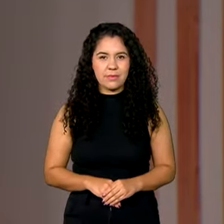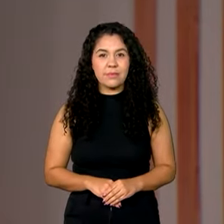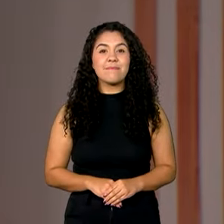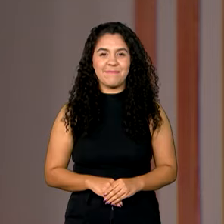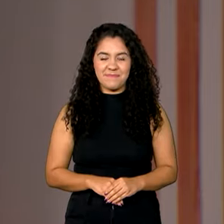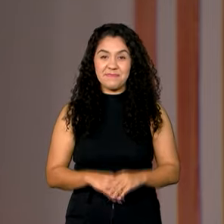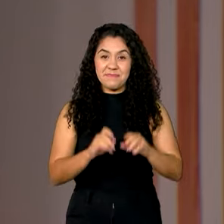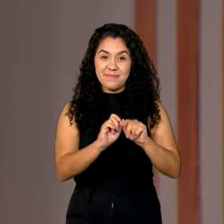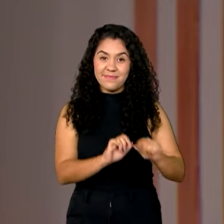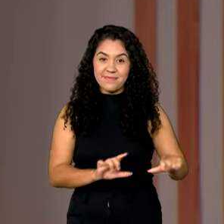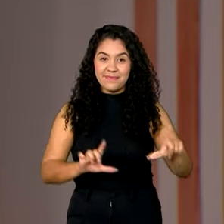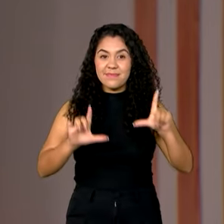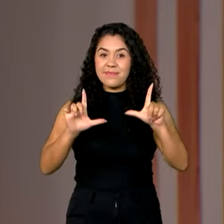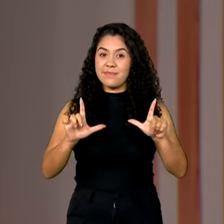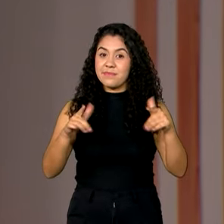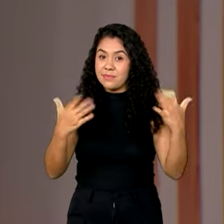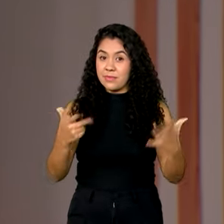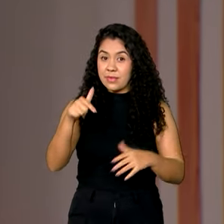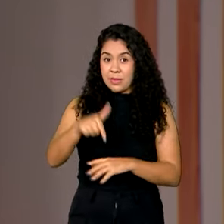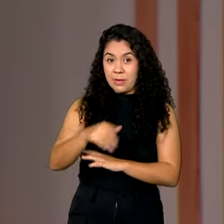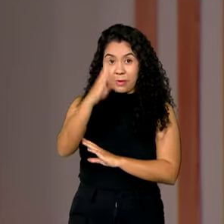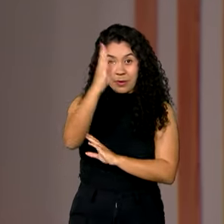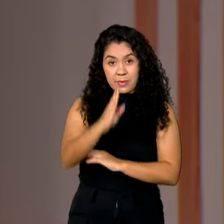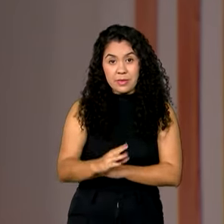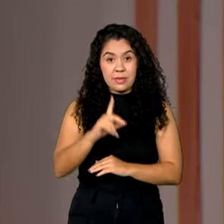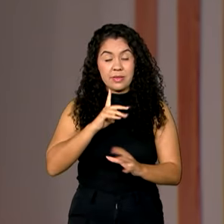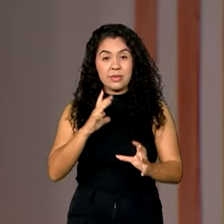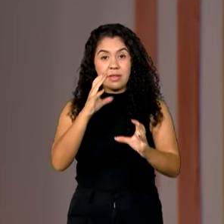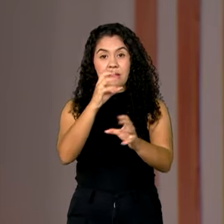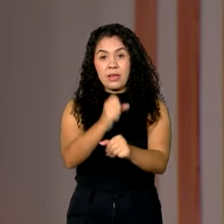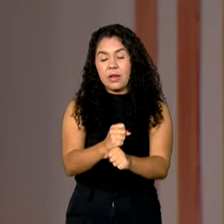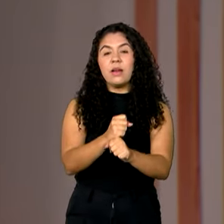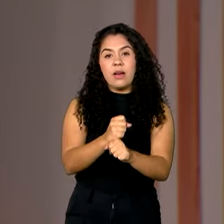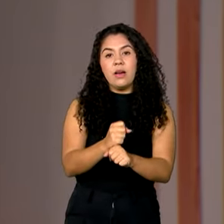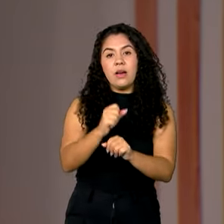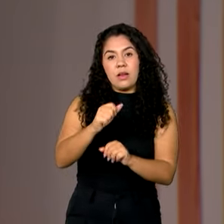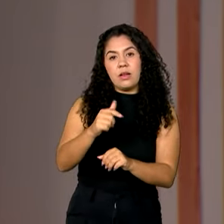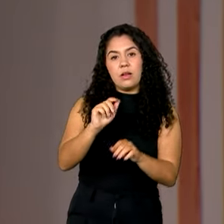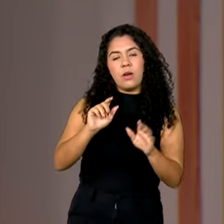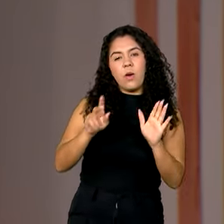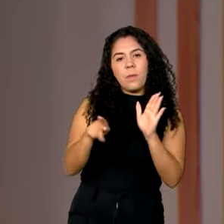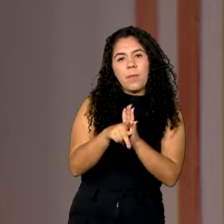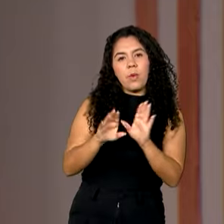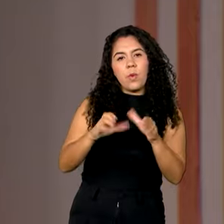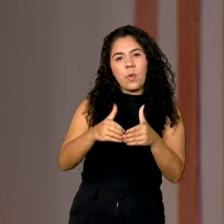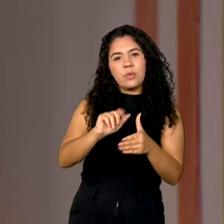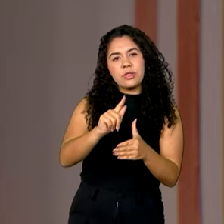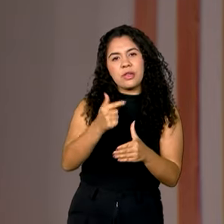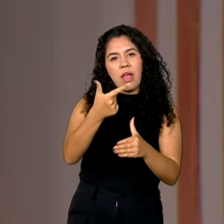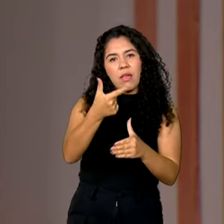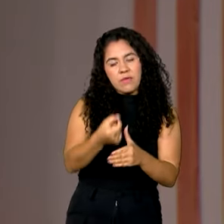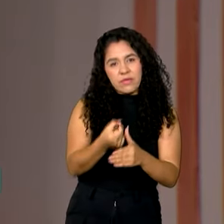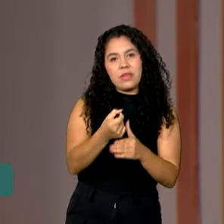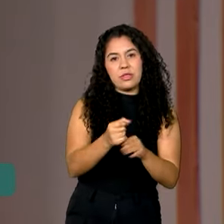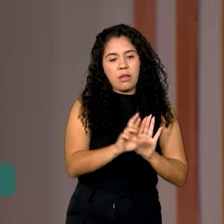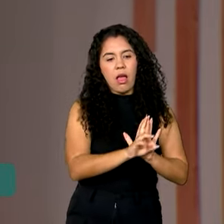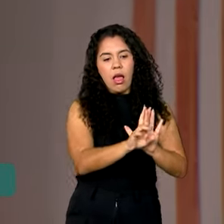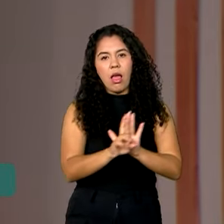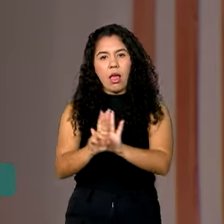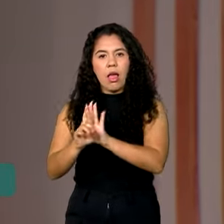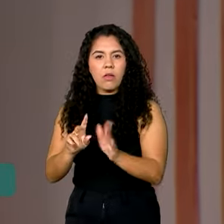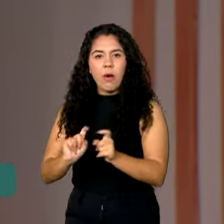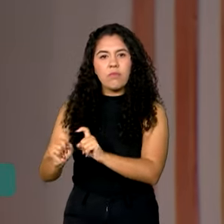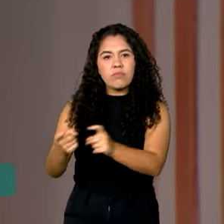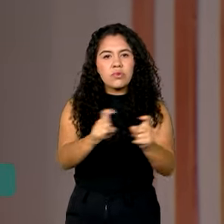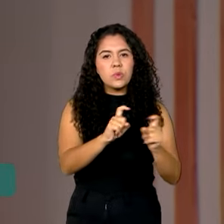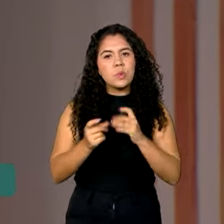Estamos de volta e olha, o Brasil reuniu todos os países do G20 e convidados em um debate sobre a necessidade de